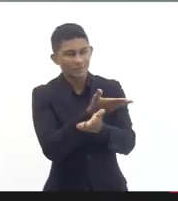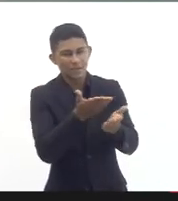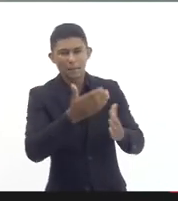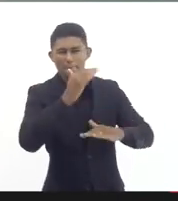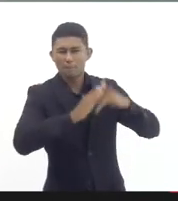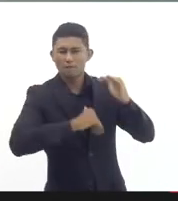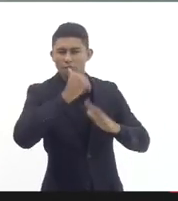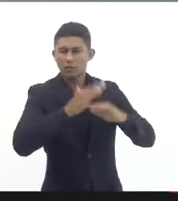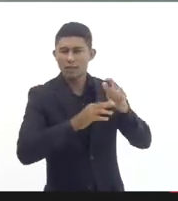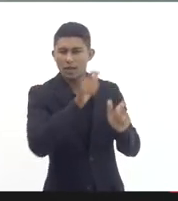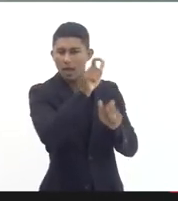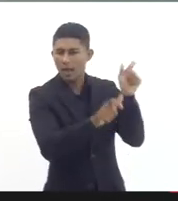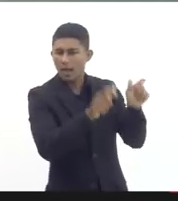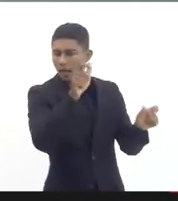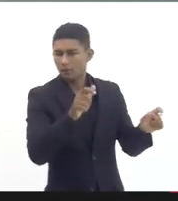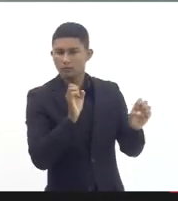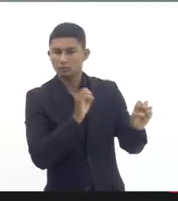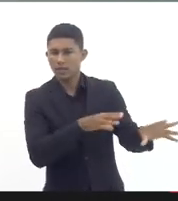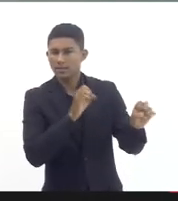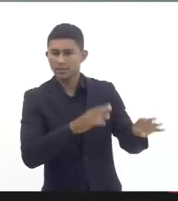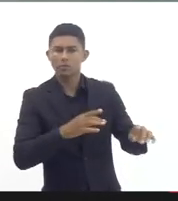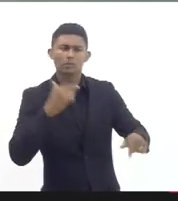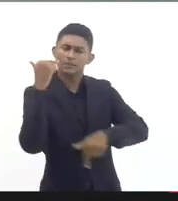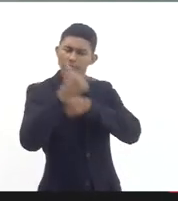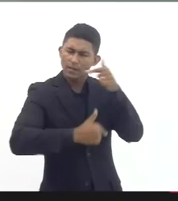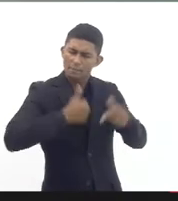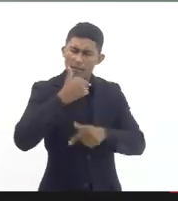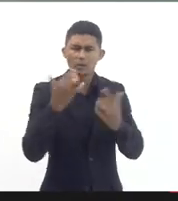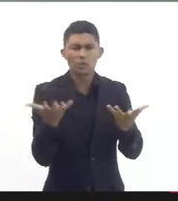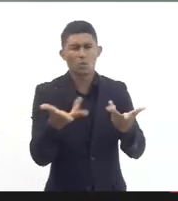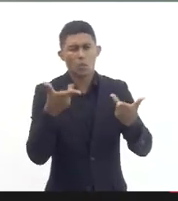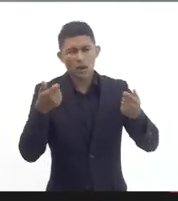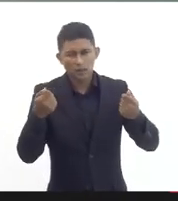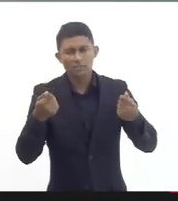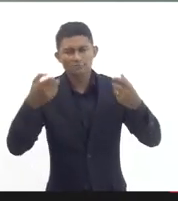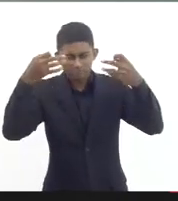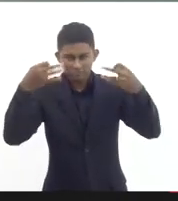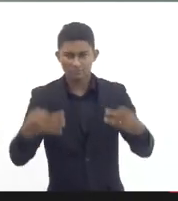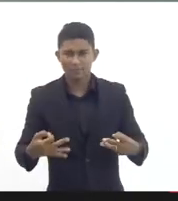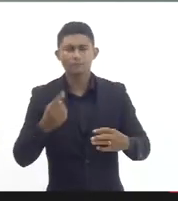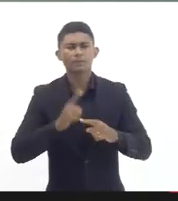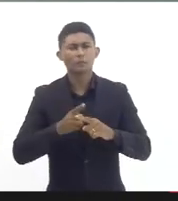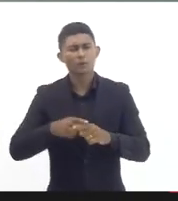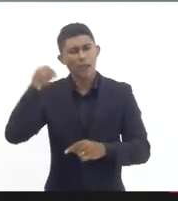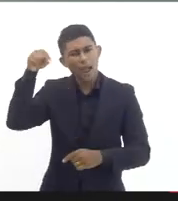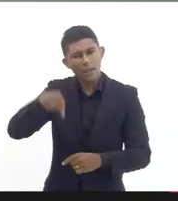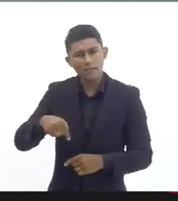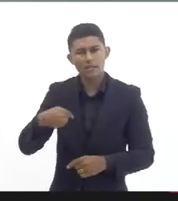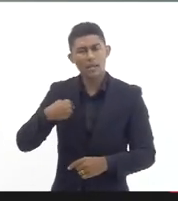trabalho isso é fundamental porque a gente sabe que o quadro que foi apresentado aqui